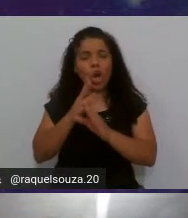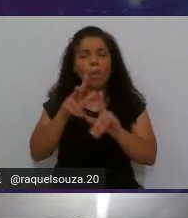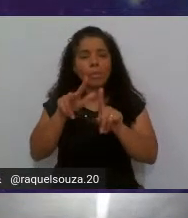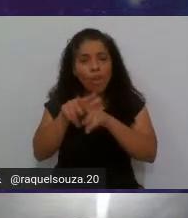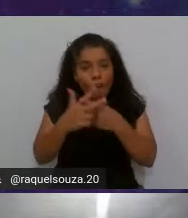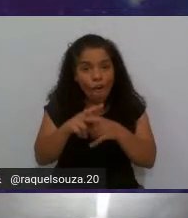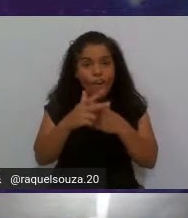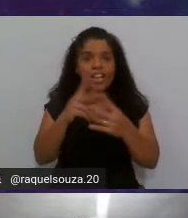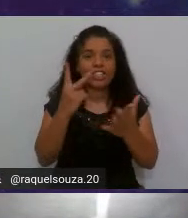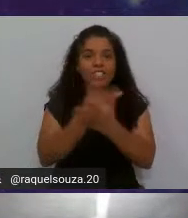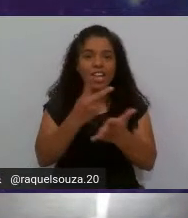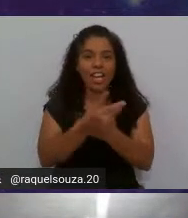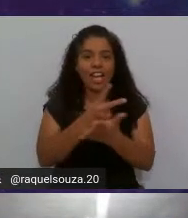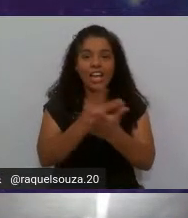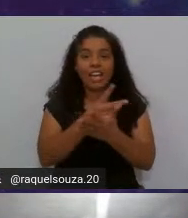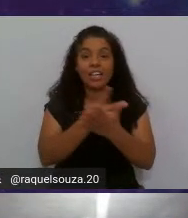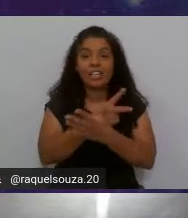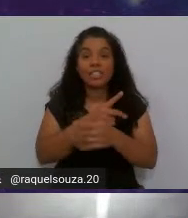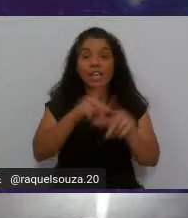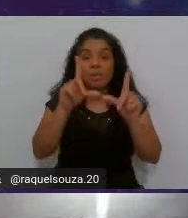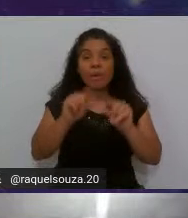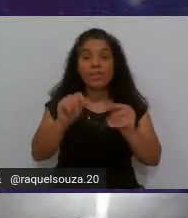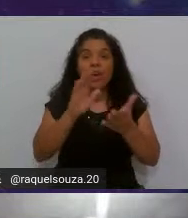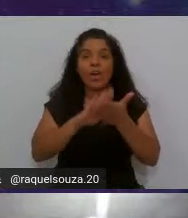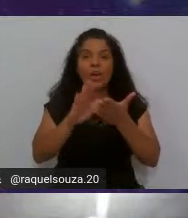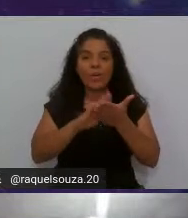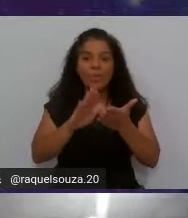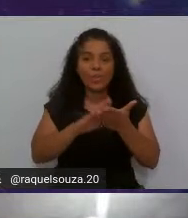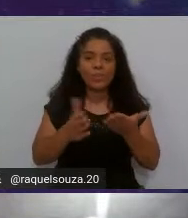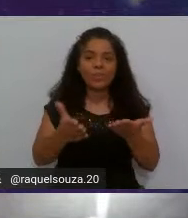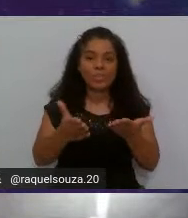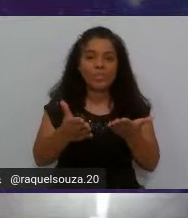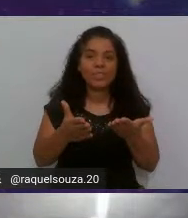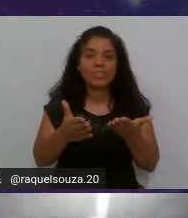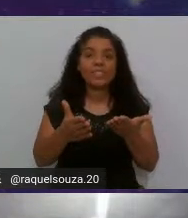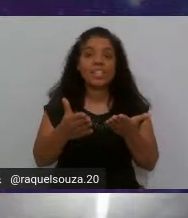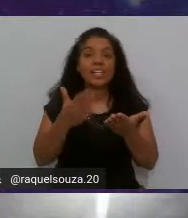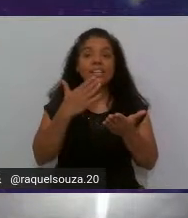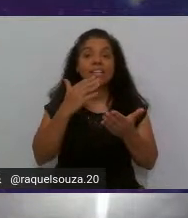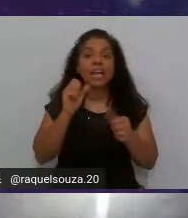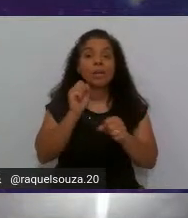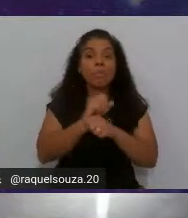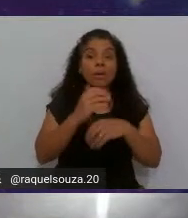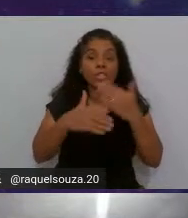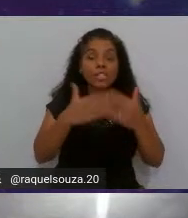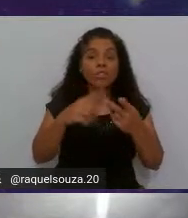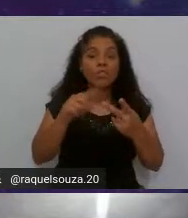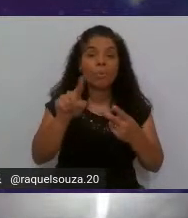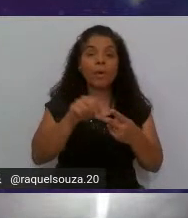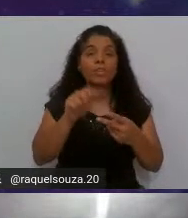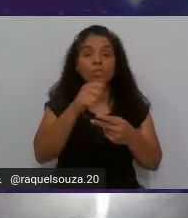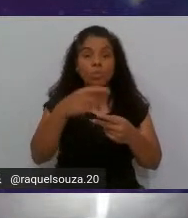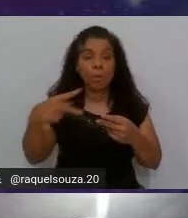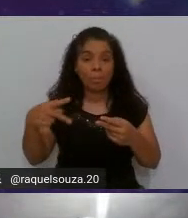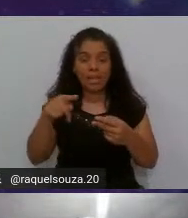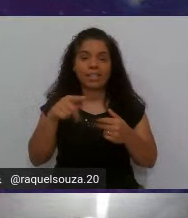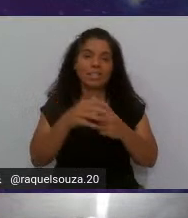menor é seu custo para o desenvolvimento de uma aplicação